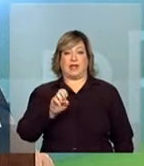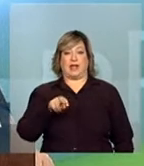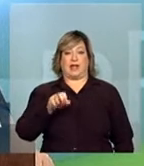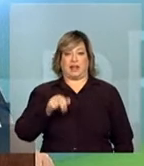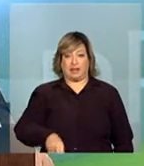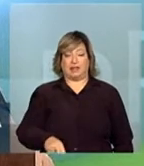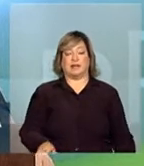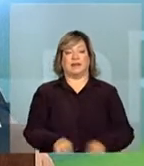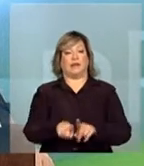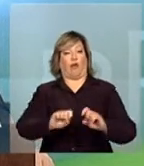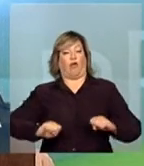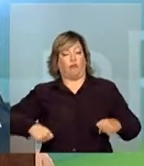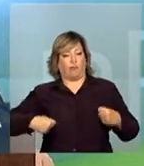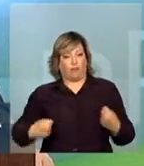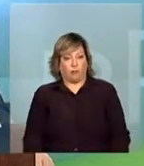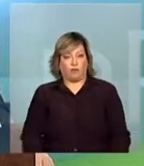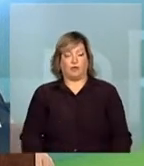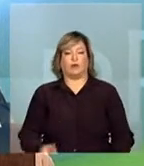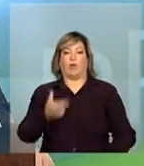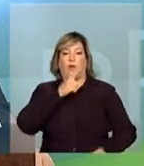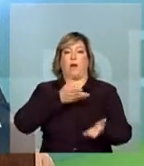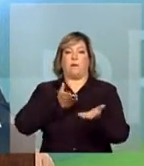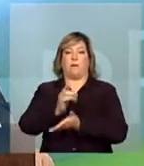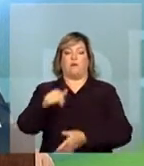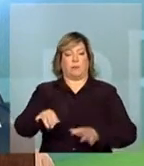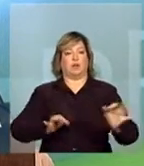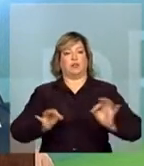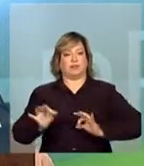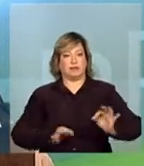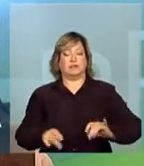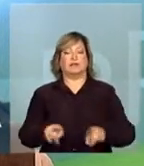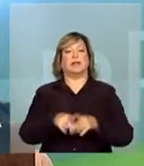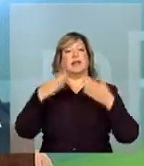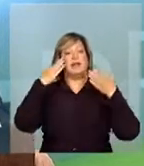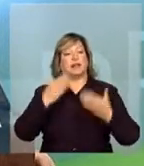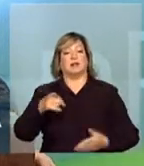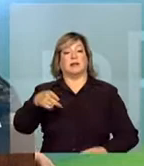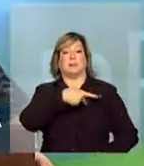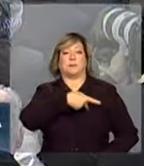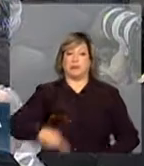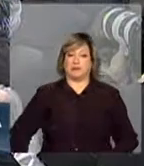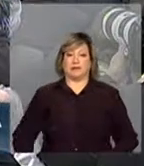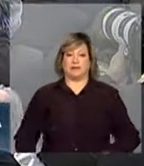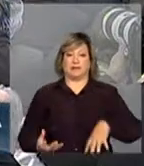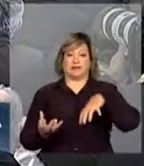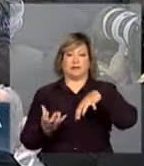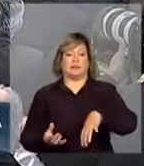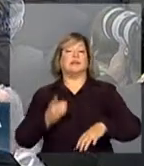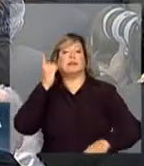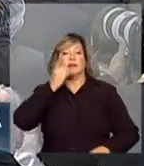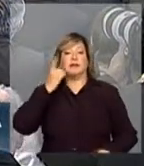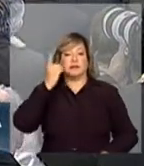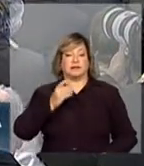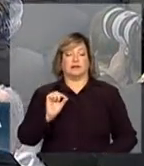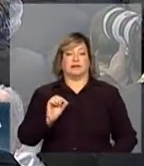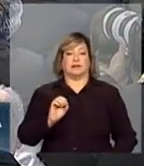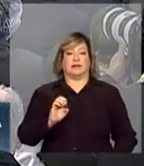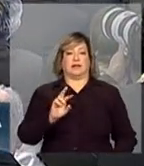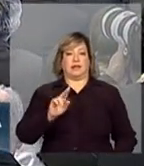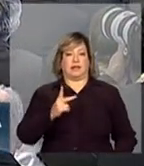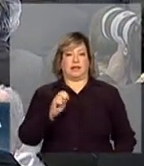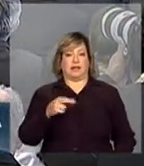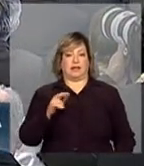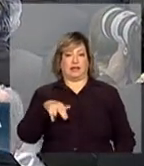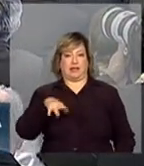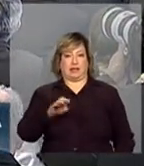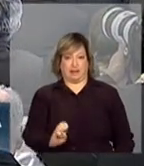Calheiros pelo esforço que dedicou à aprovação do projeto e ao presidente da Câmara dos Deputados, deputado Henrique Eduardo Alves.